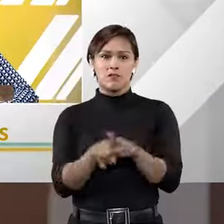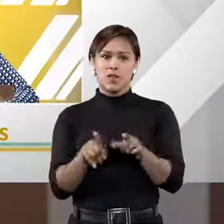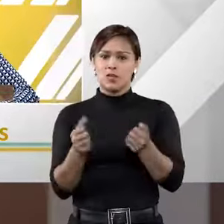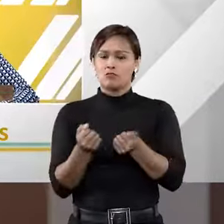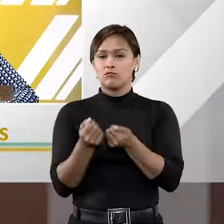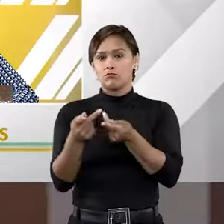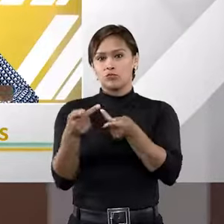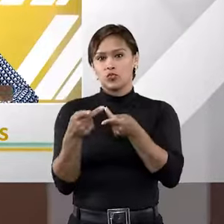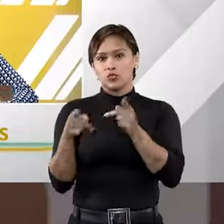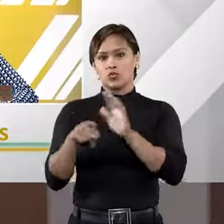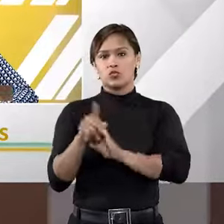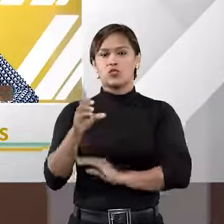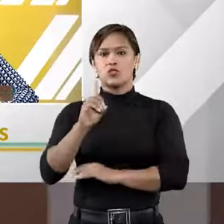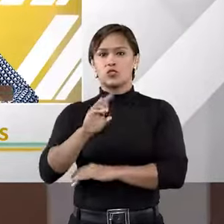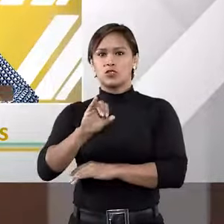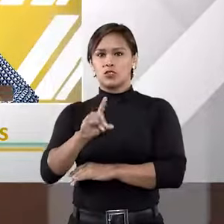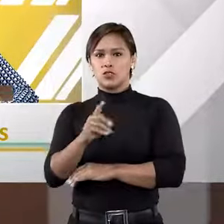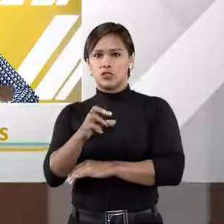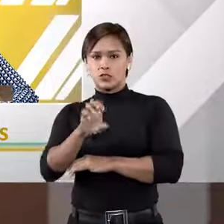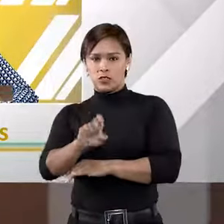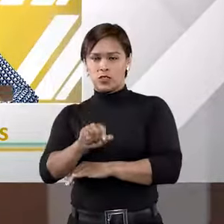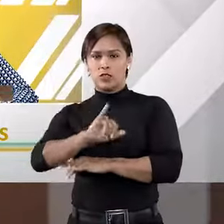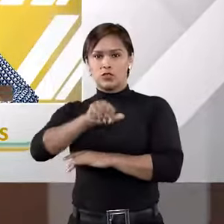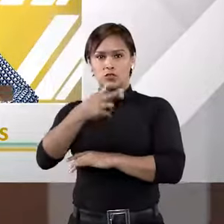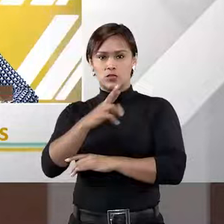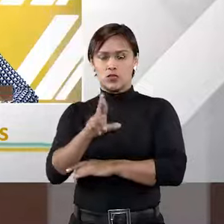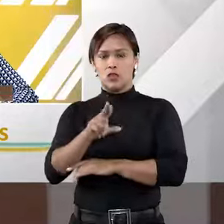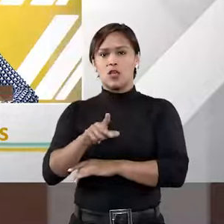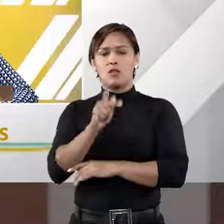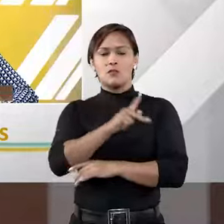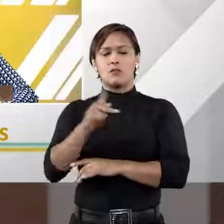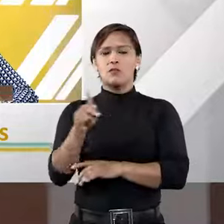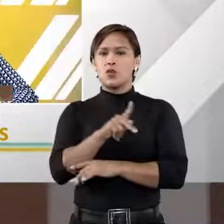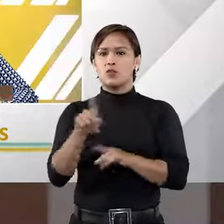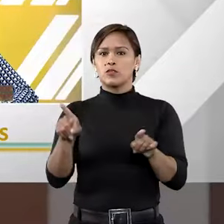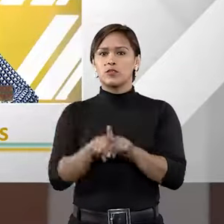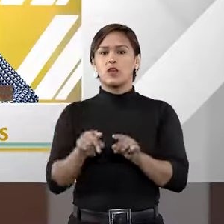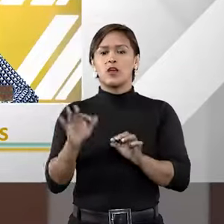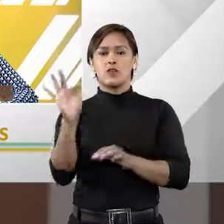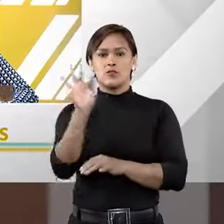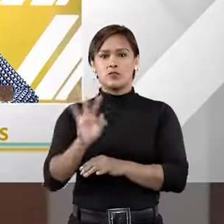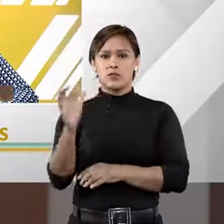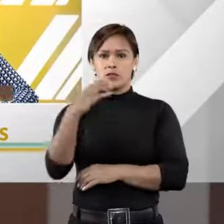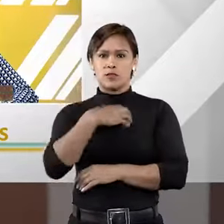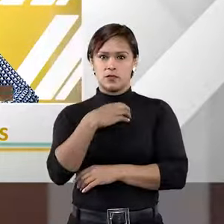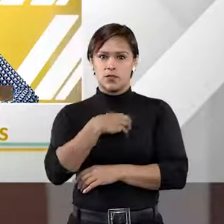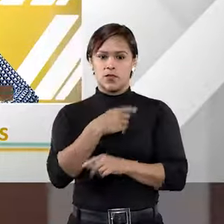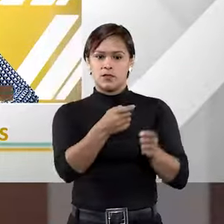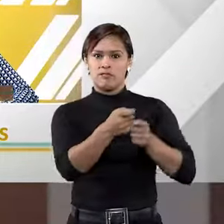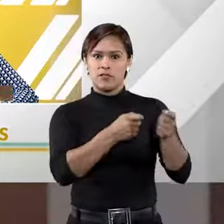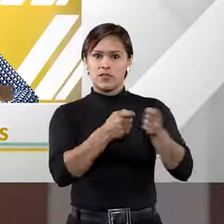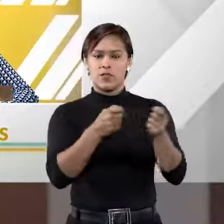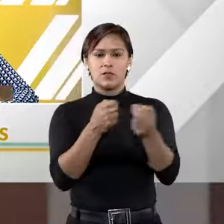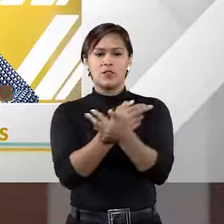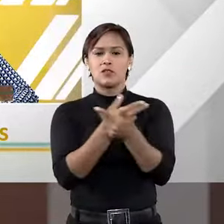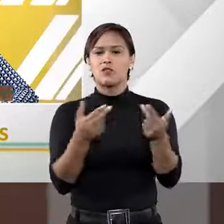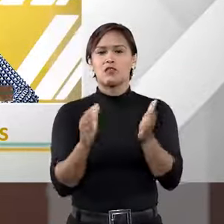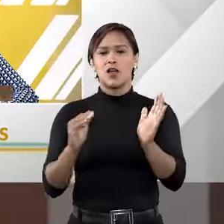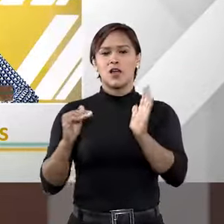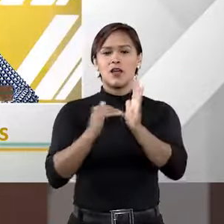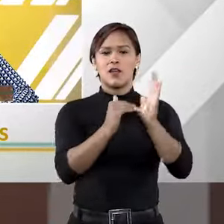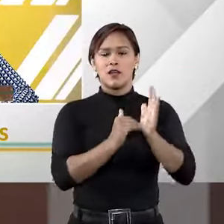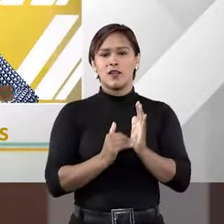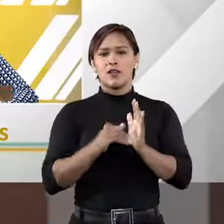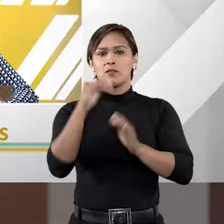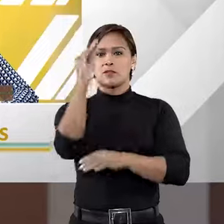com o advogado Fred Didier Júnior. Ele é professor titular da Universidade Federal da Bahia e árbitro em várias câmaras de